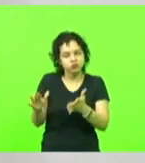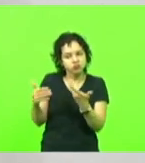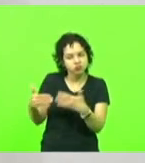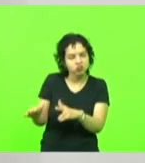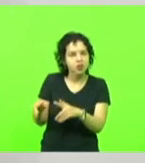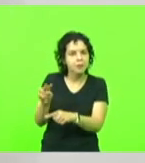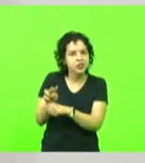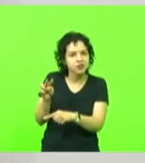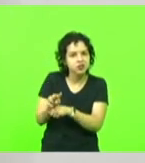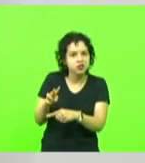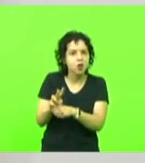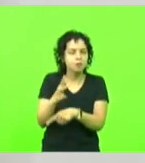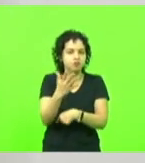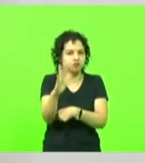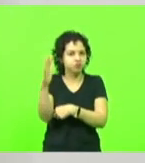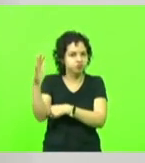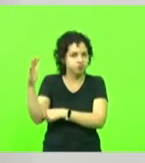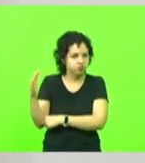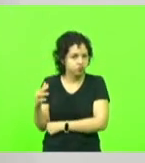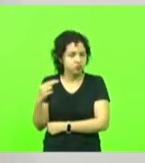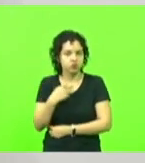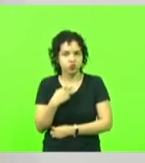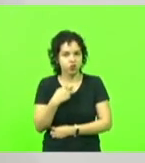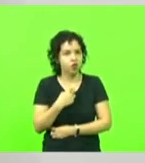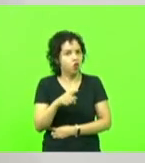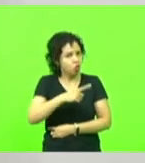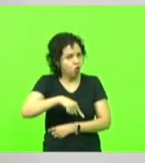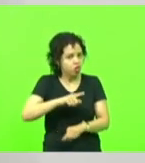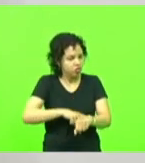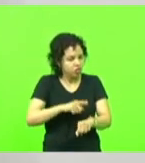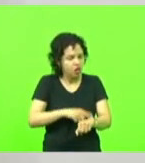segundo plano, porque nós não temos mais tempo a perder.